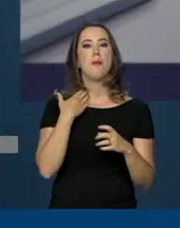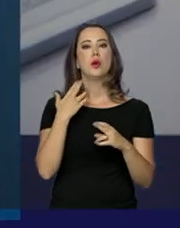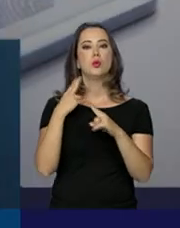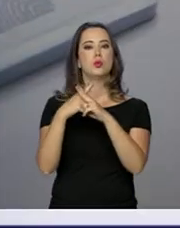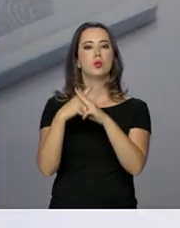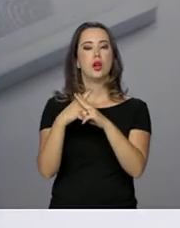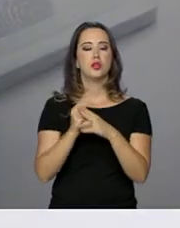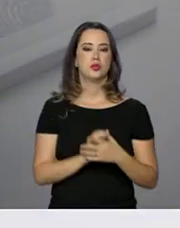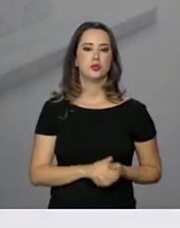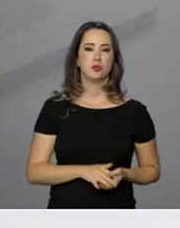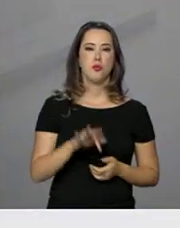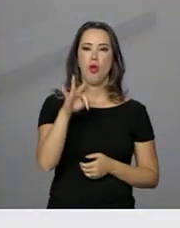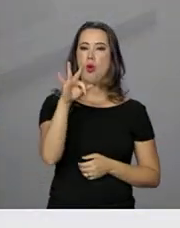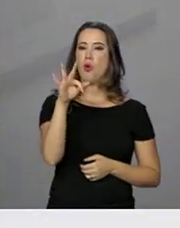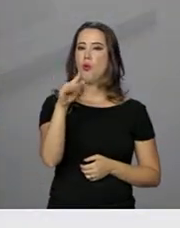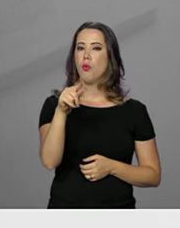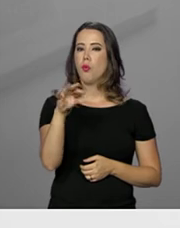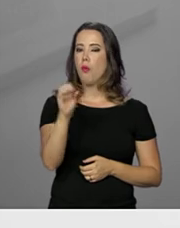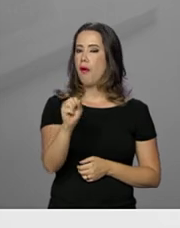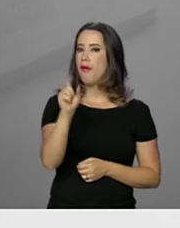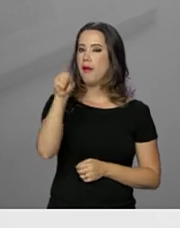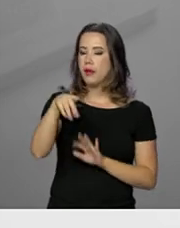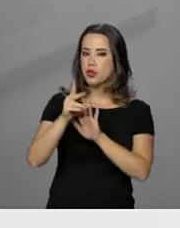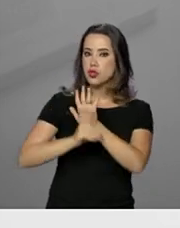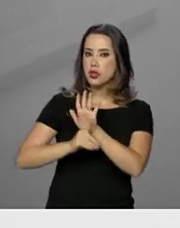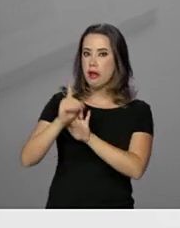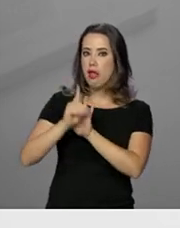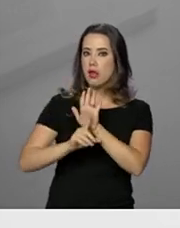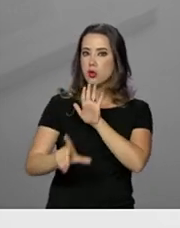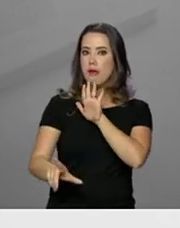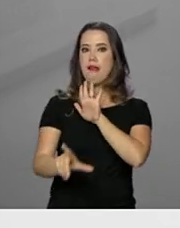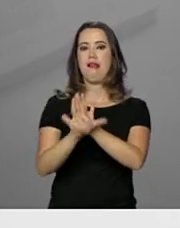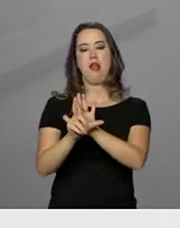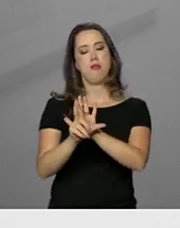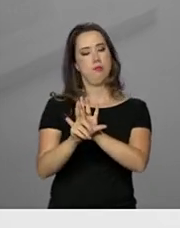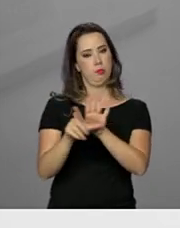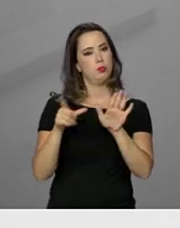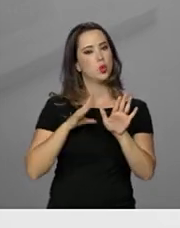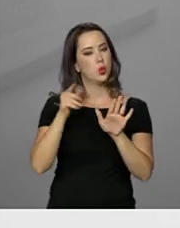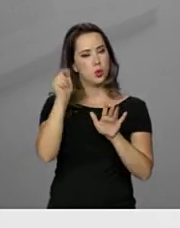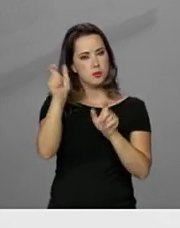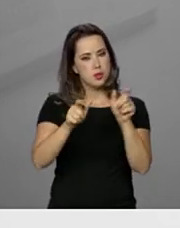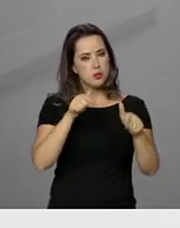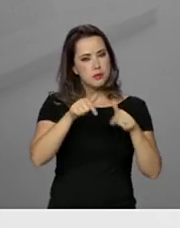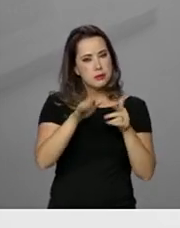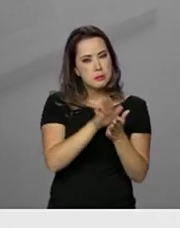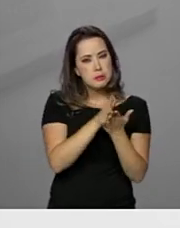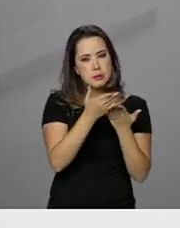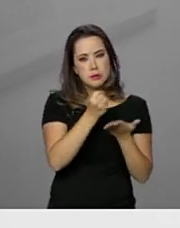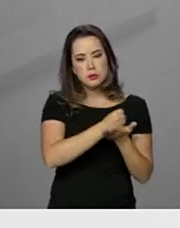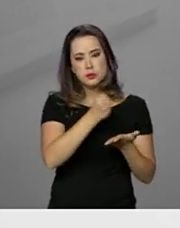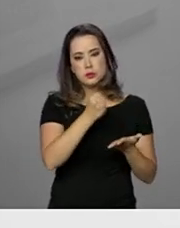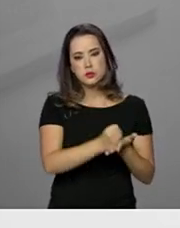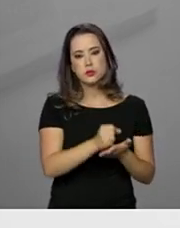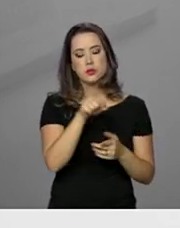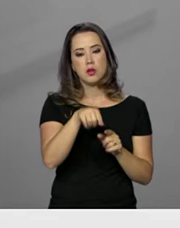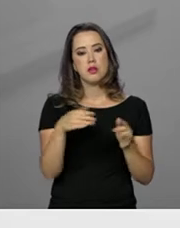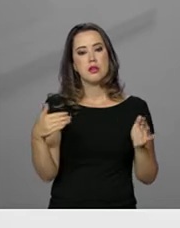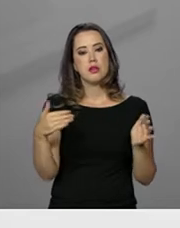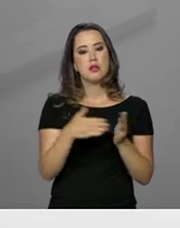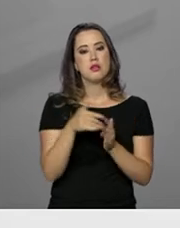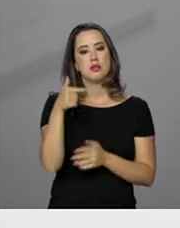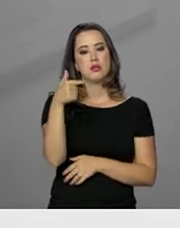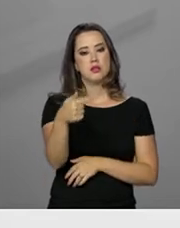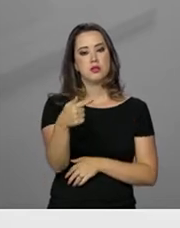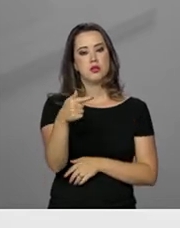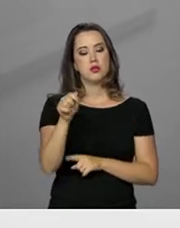FGTS é garantido por lei a todos os trabalhadores com carteira assinada. Deve ser depositado pelo empregador até o dia